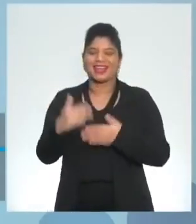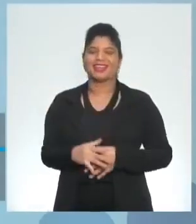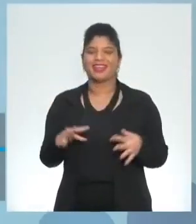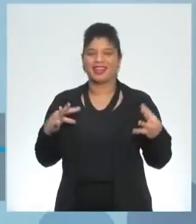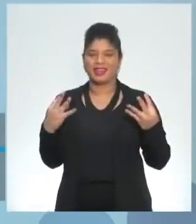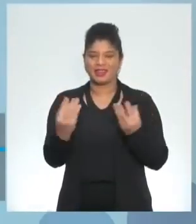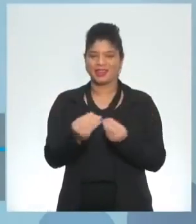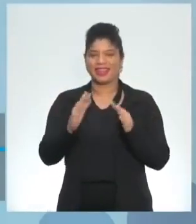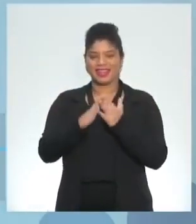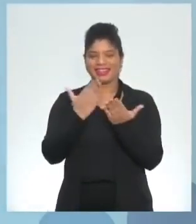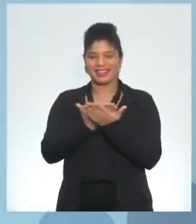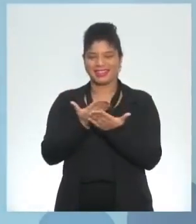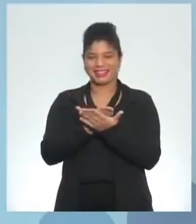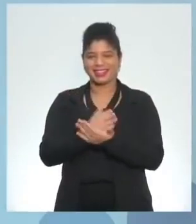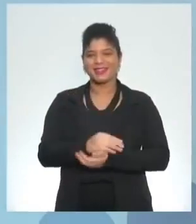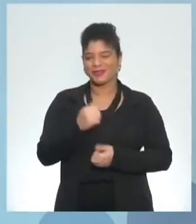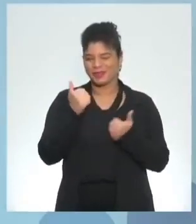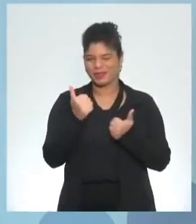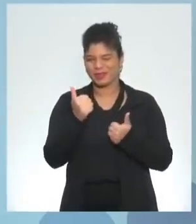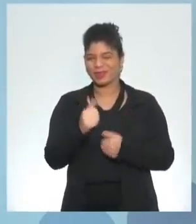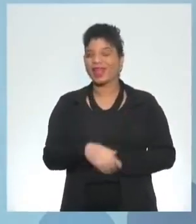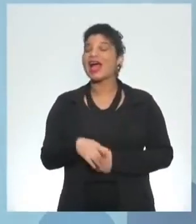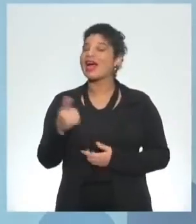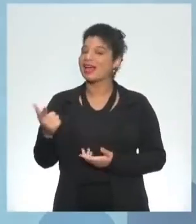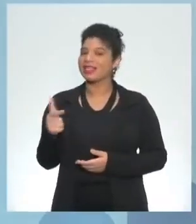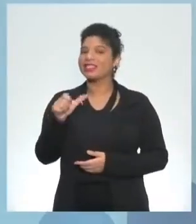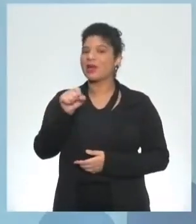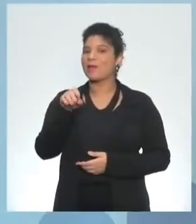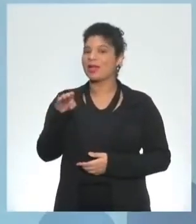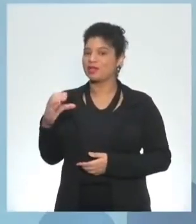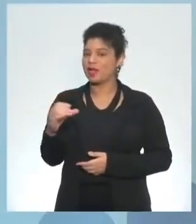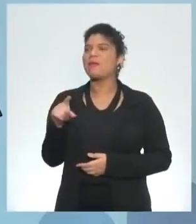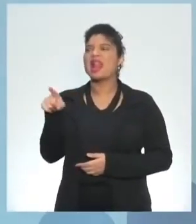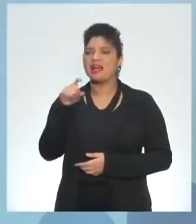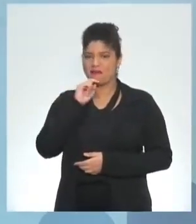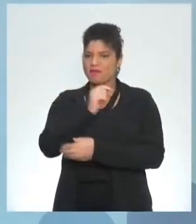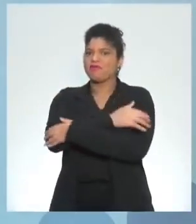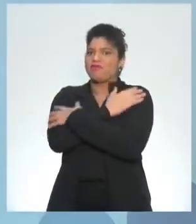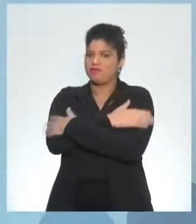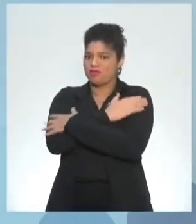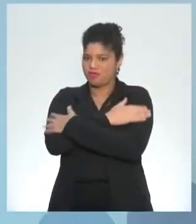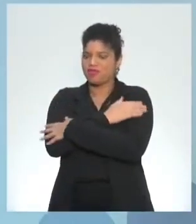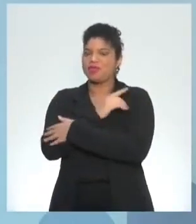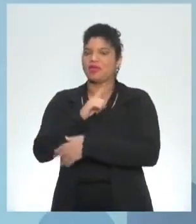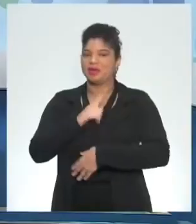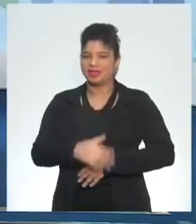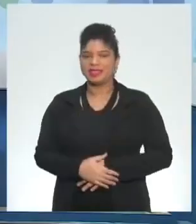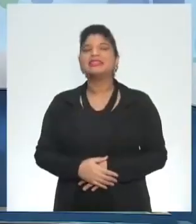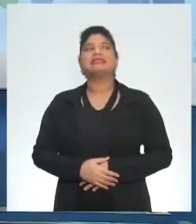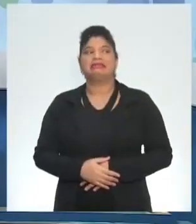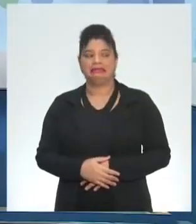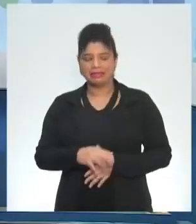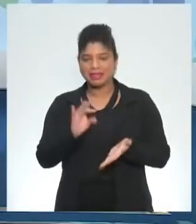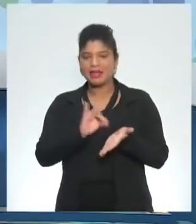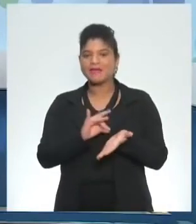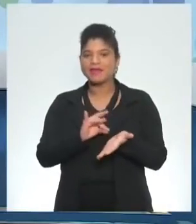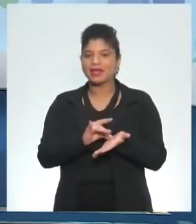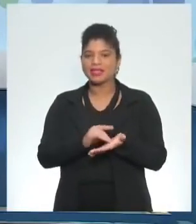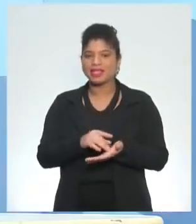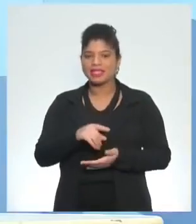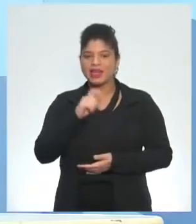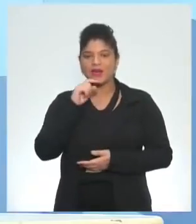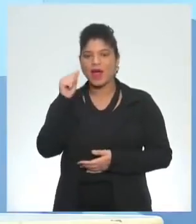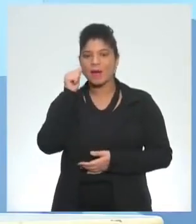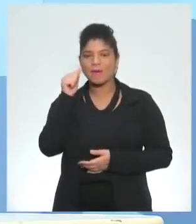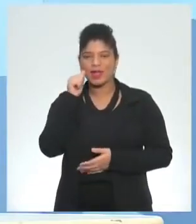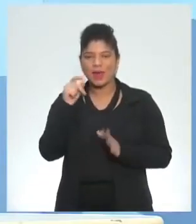metalúrgico ok são bernardo tava bem friozinho lá viu erica passamos um frio em são bernardo mas a frozen estava por